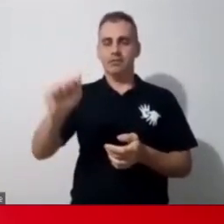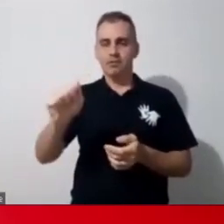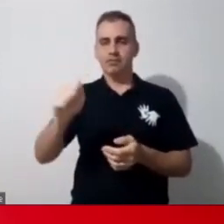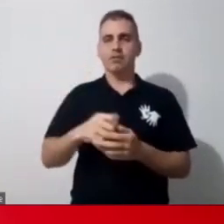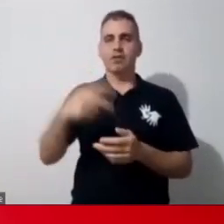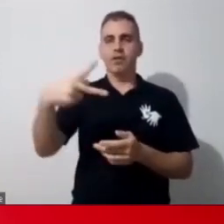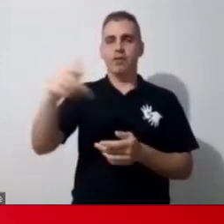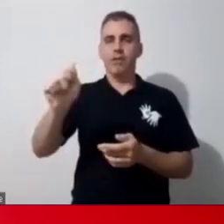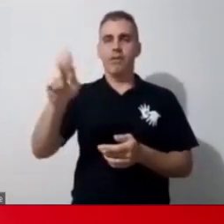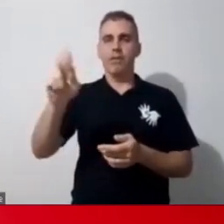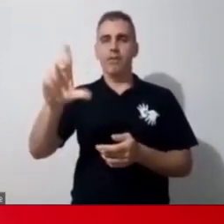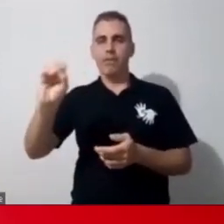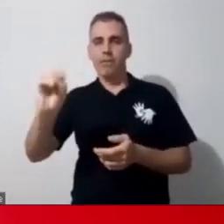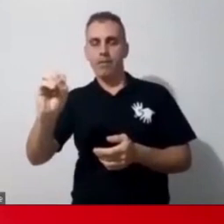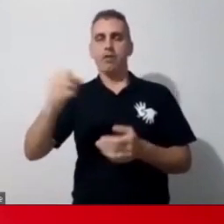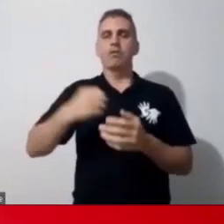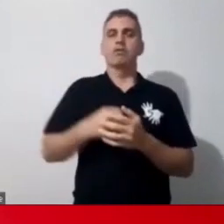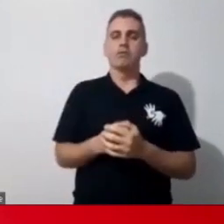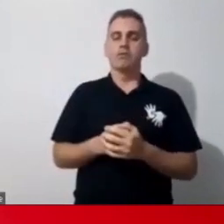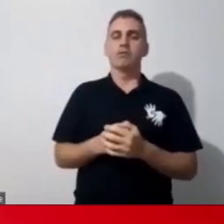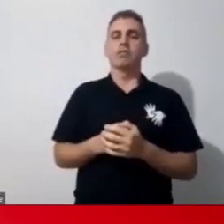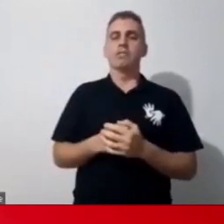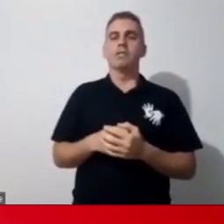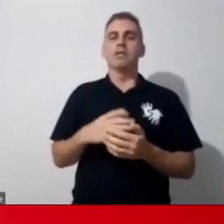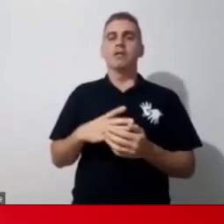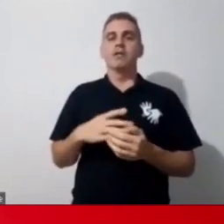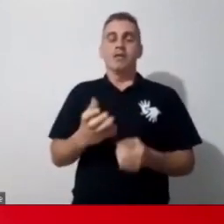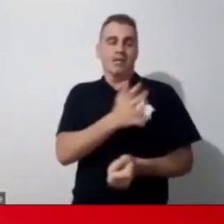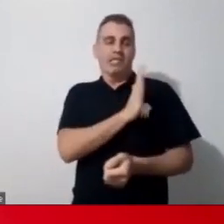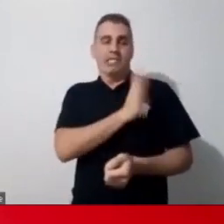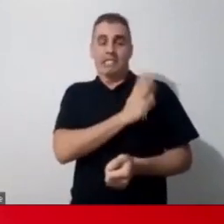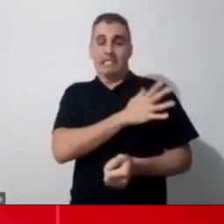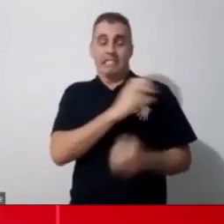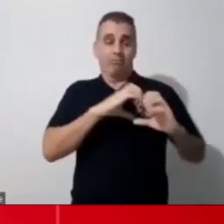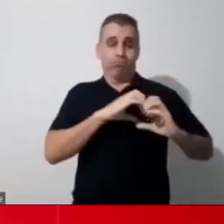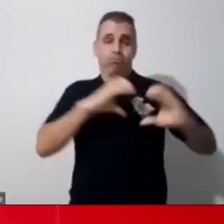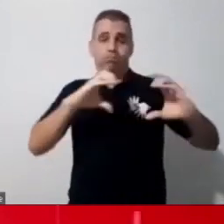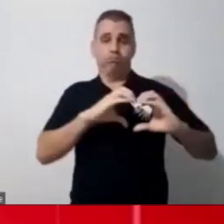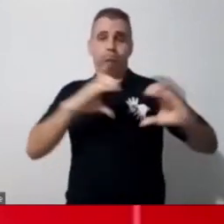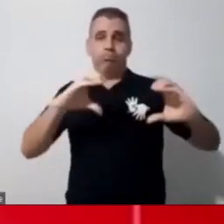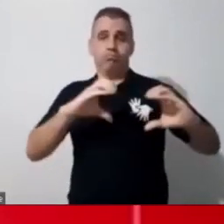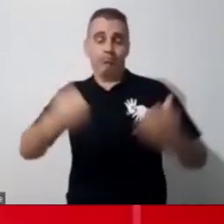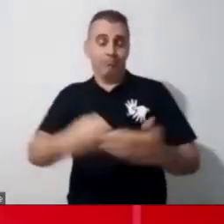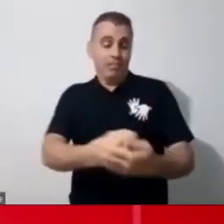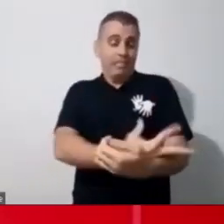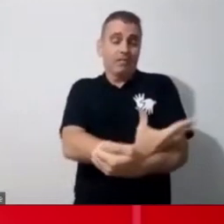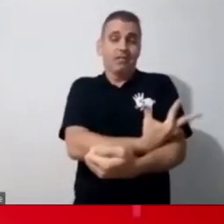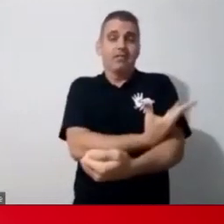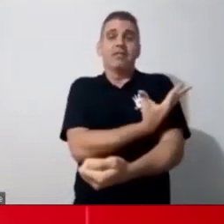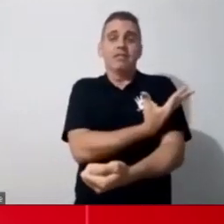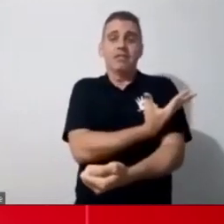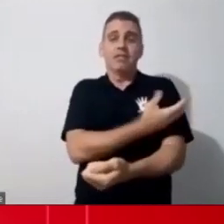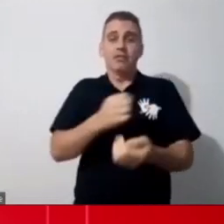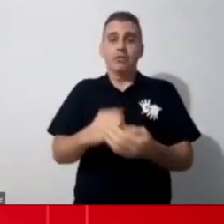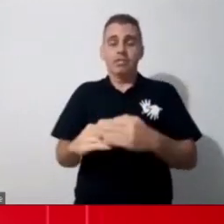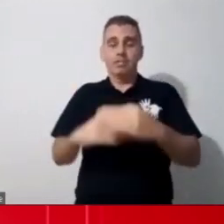assim, eu deixo, assim, o meu coração transbordando de emoção aqui, com esse passo que a inclusão